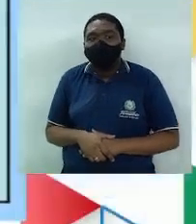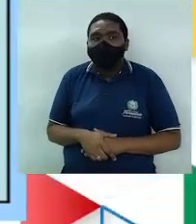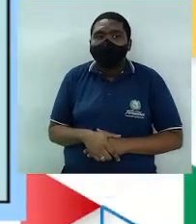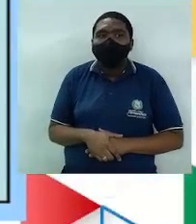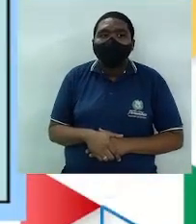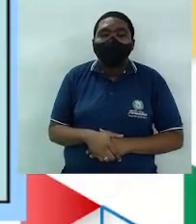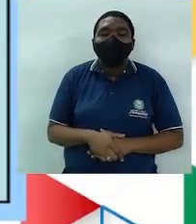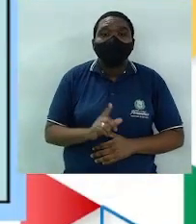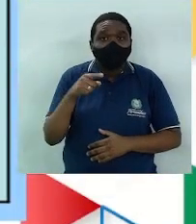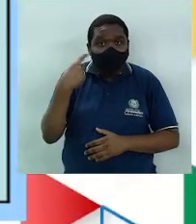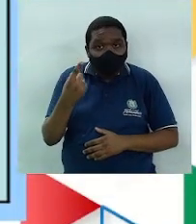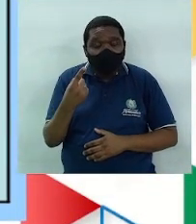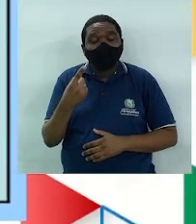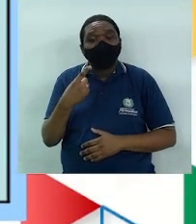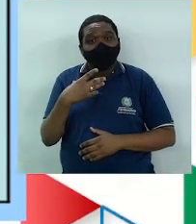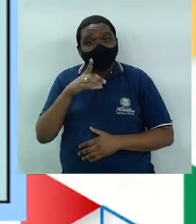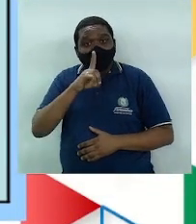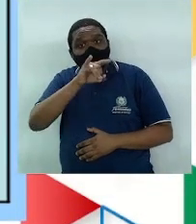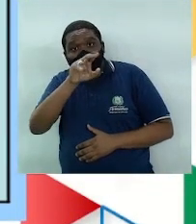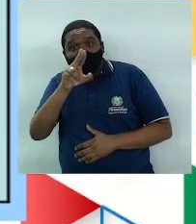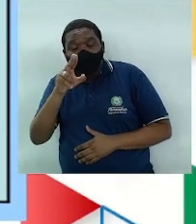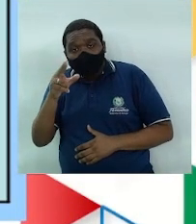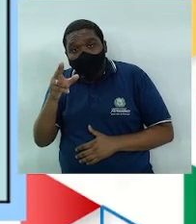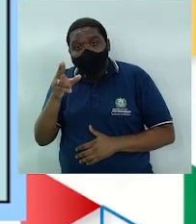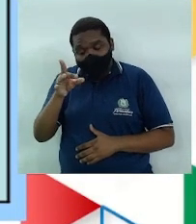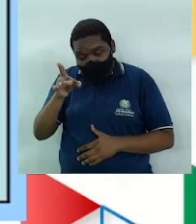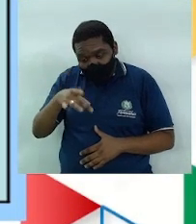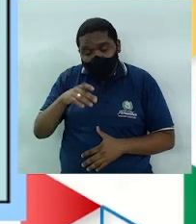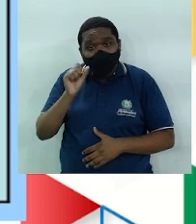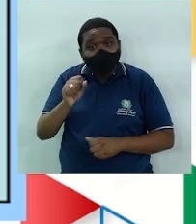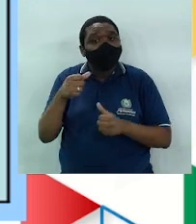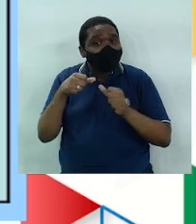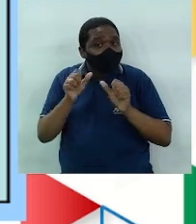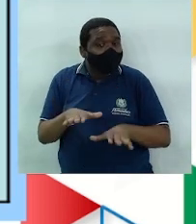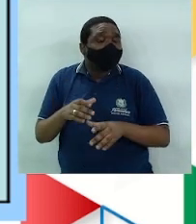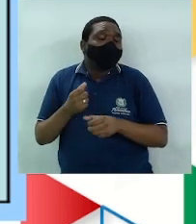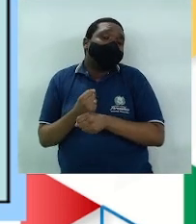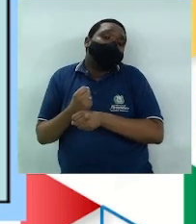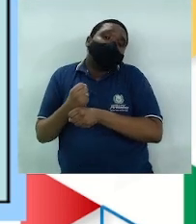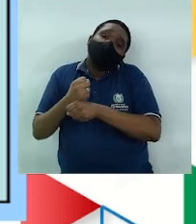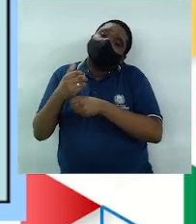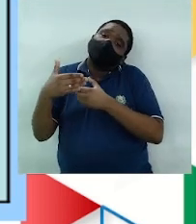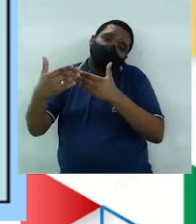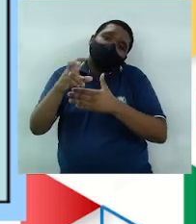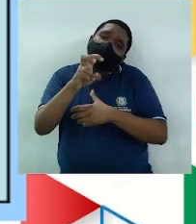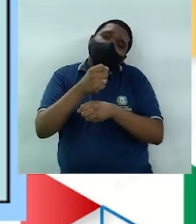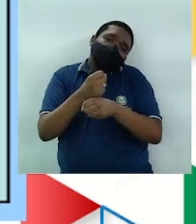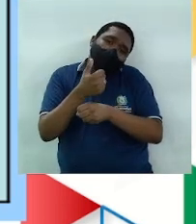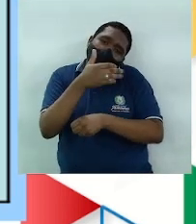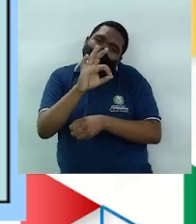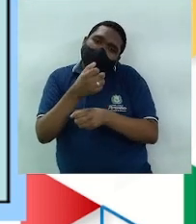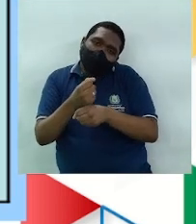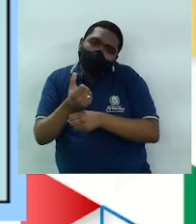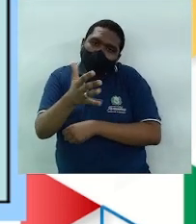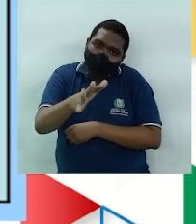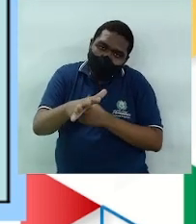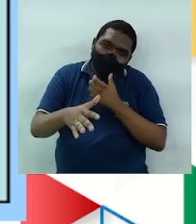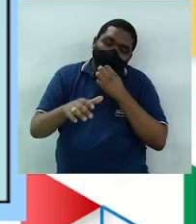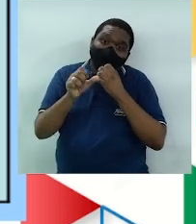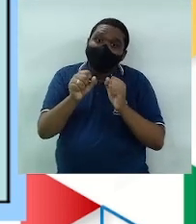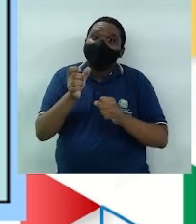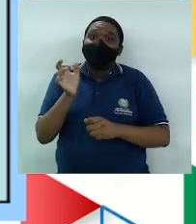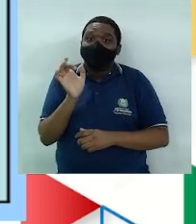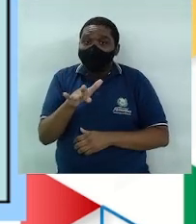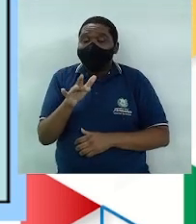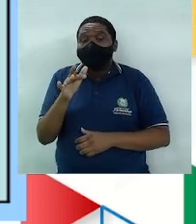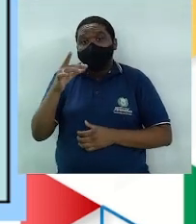de ser colocado o DIU, pode permanecer no útero por vários anos, independente do tipo, de 5 a 10 anos. Pode ser colocado